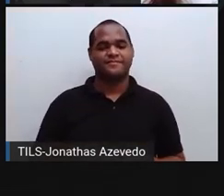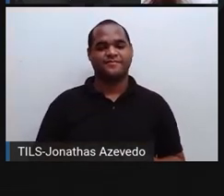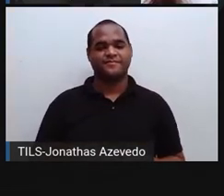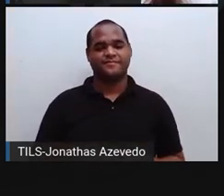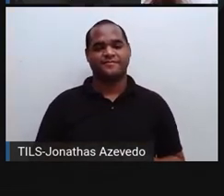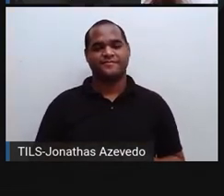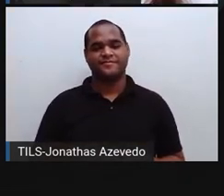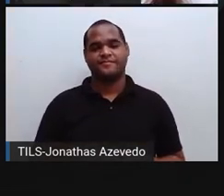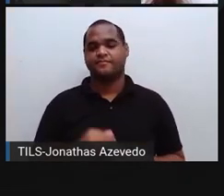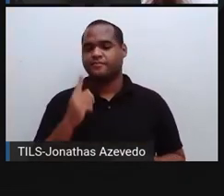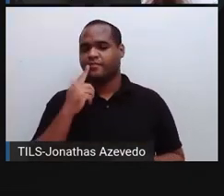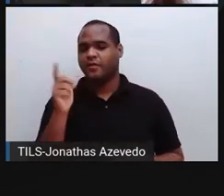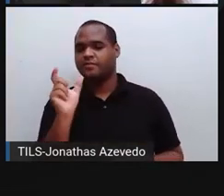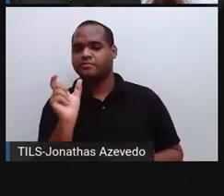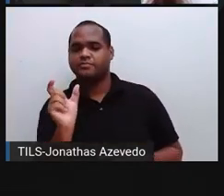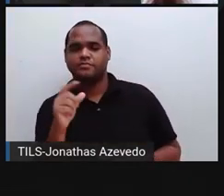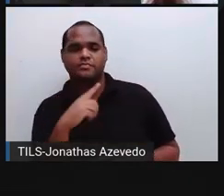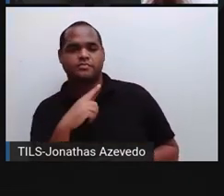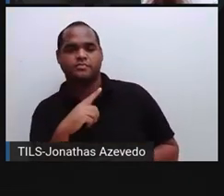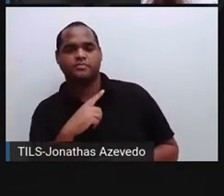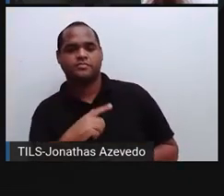Deixa eu ver outra palavra aqui.